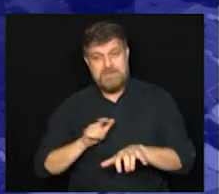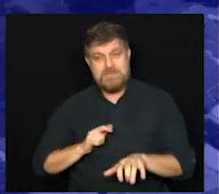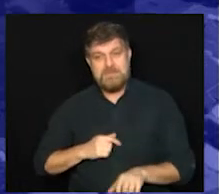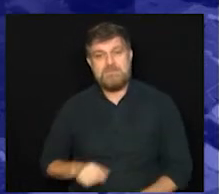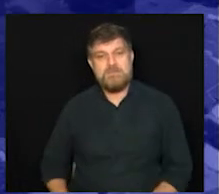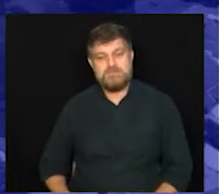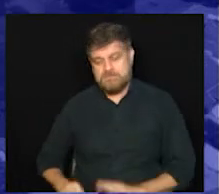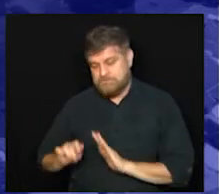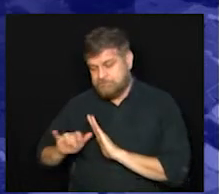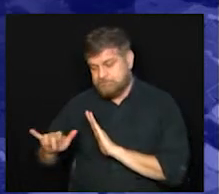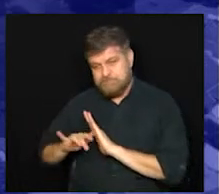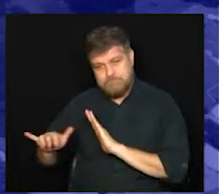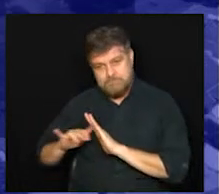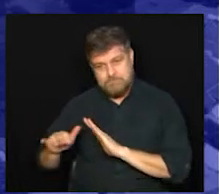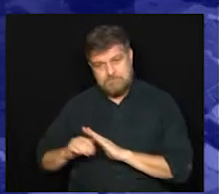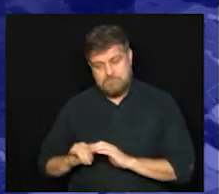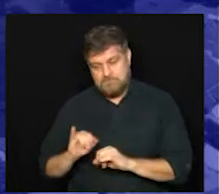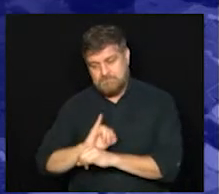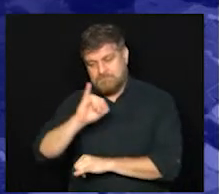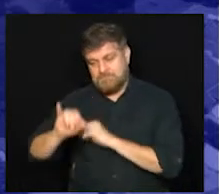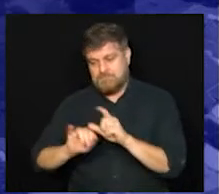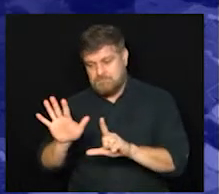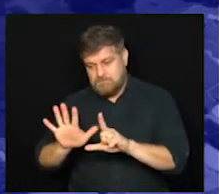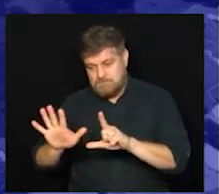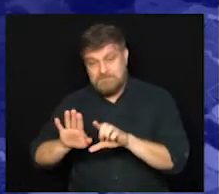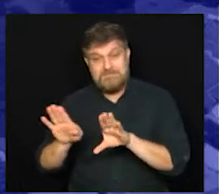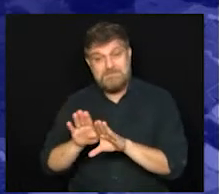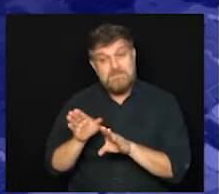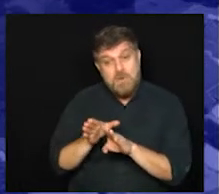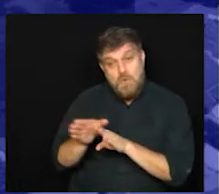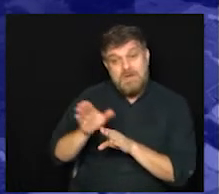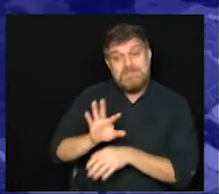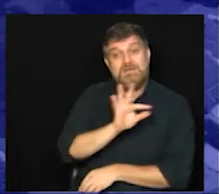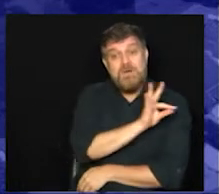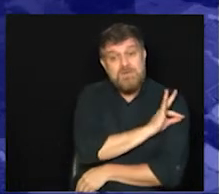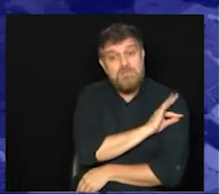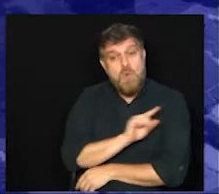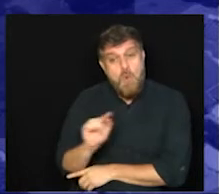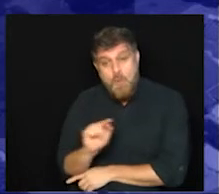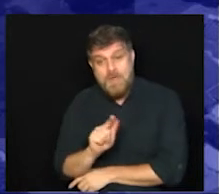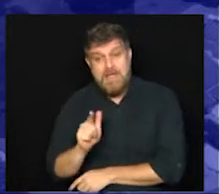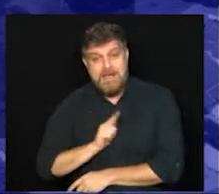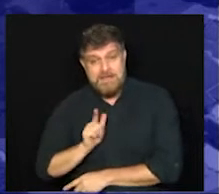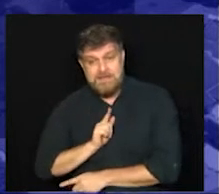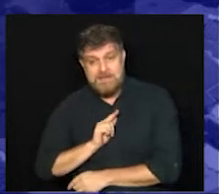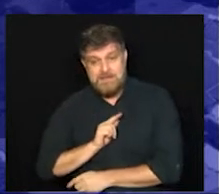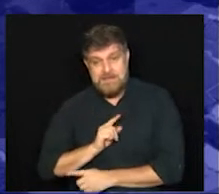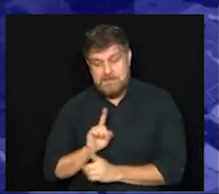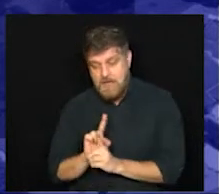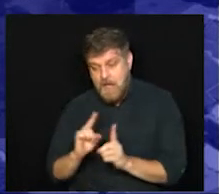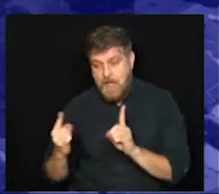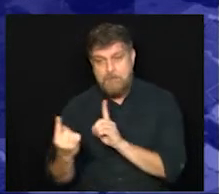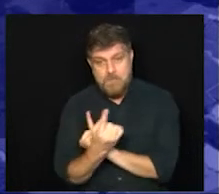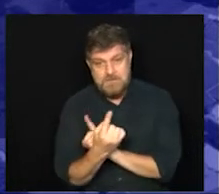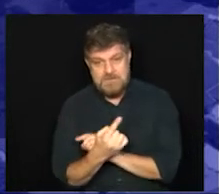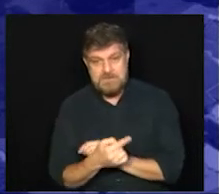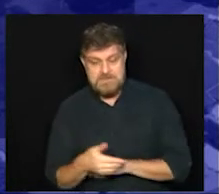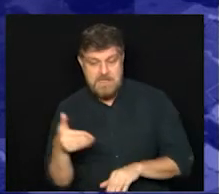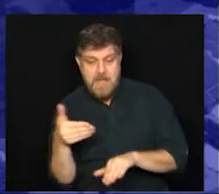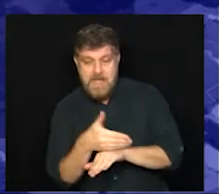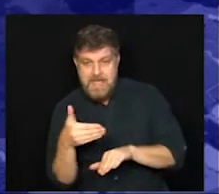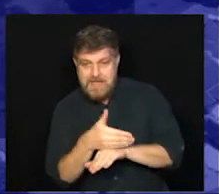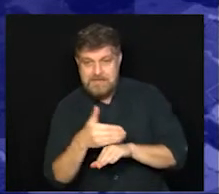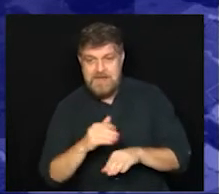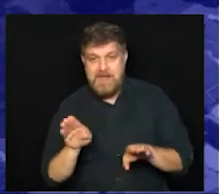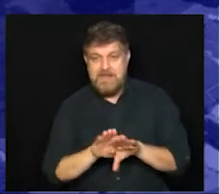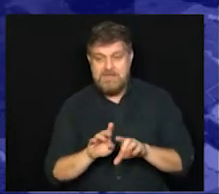essenciais. Inclusive, a orientação da Prefeitura é que haja um escalonamento de horário de entrada e saída das atividades